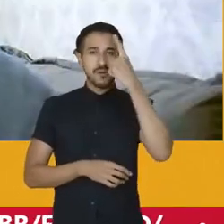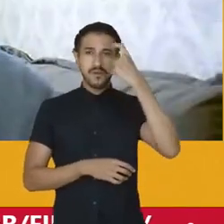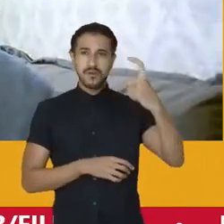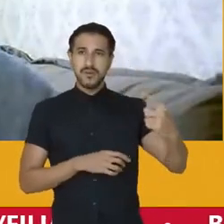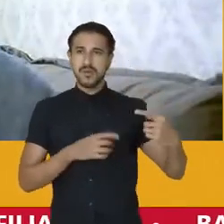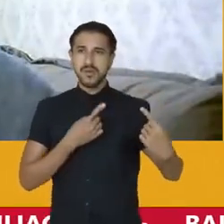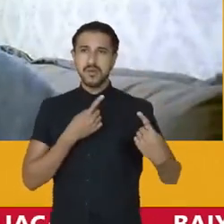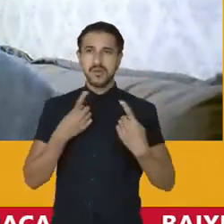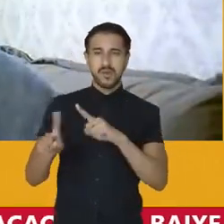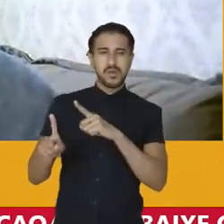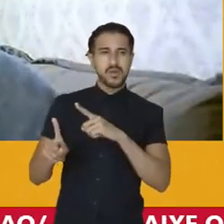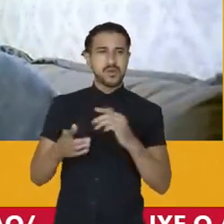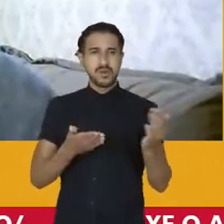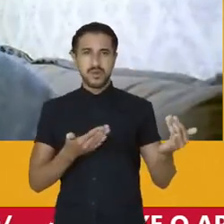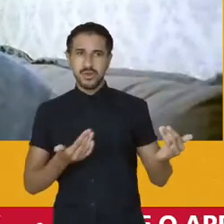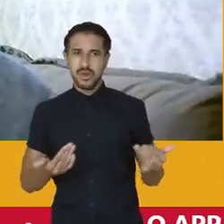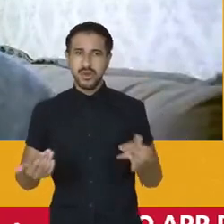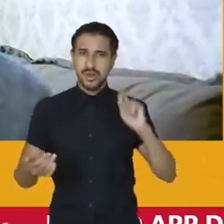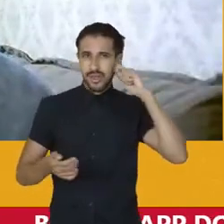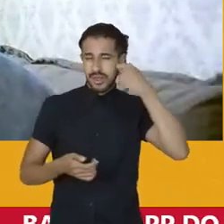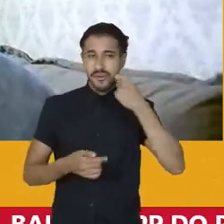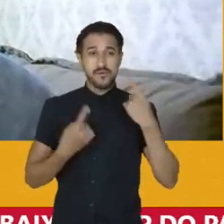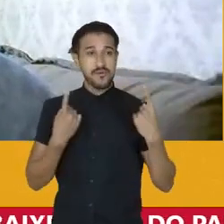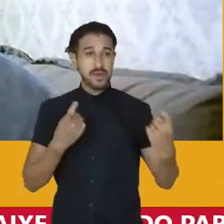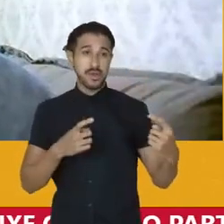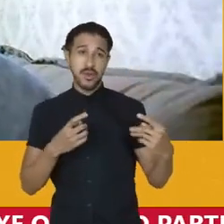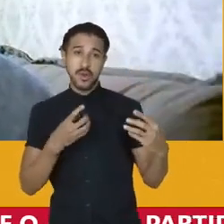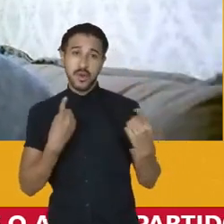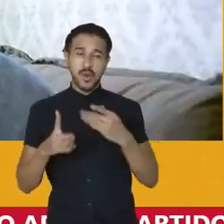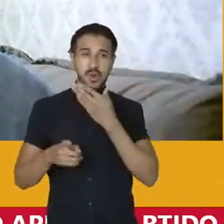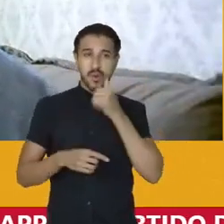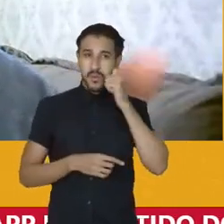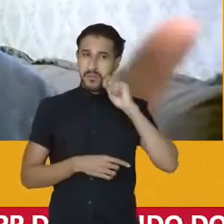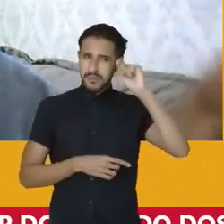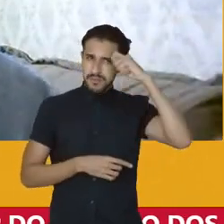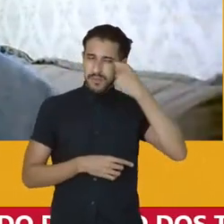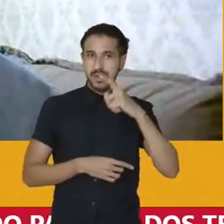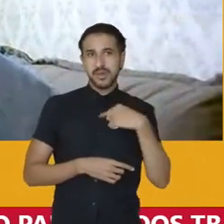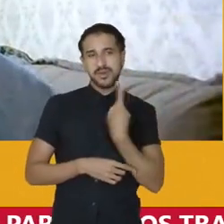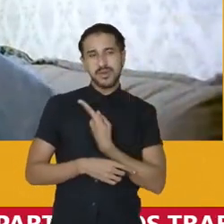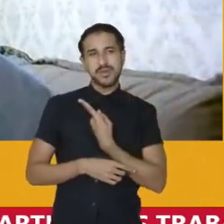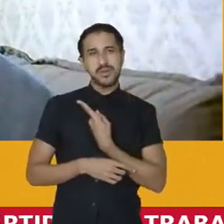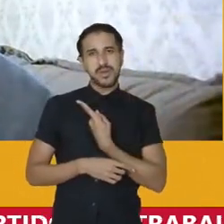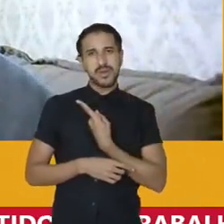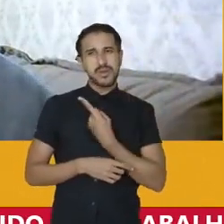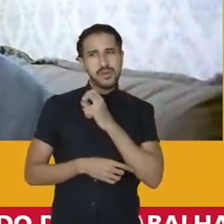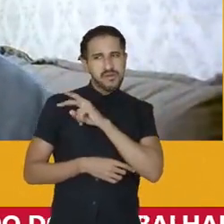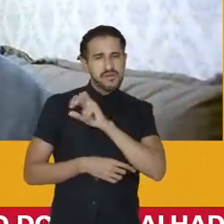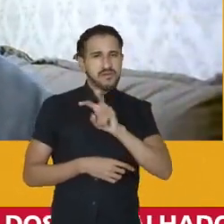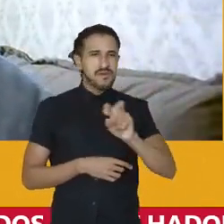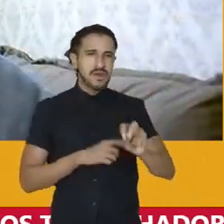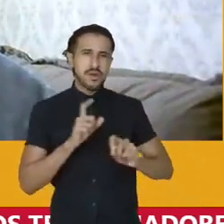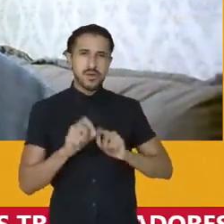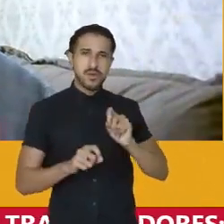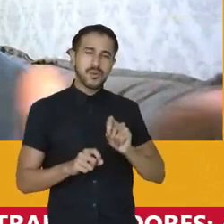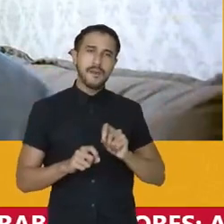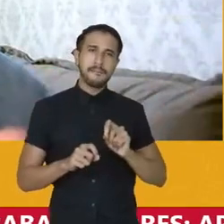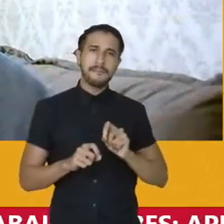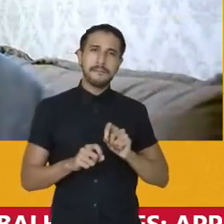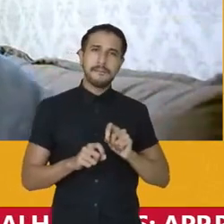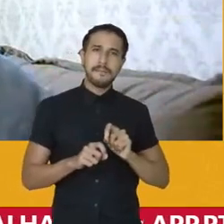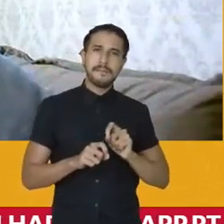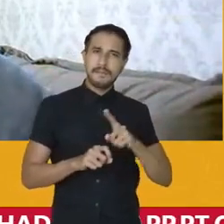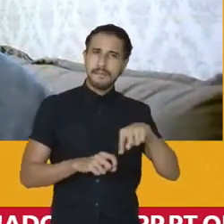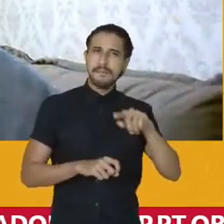contra os jovens negros, violência contra homens e mulheres negras. E nós estamos acompanhando, inclusive, e não sei se, com